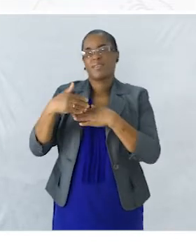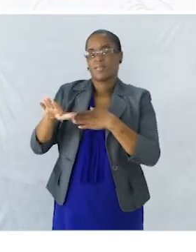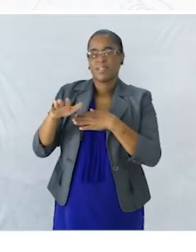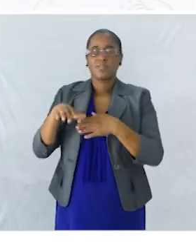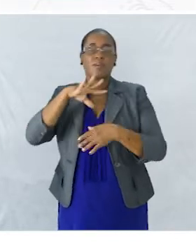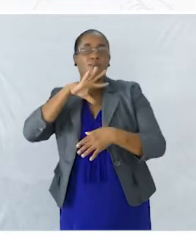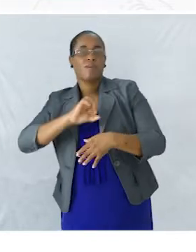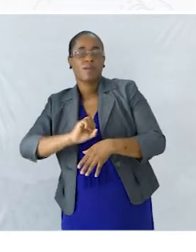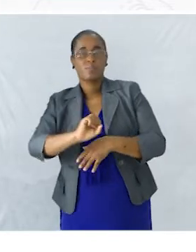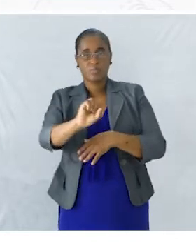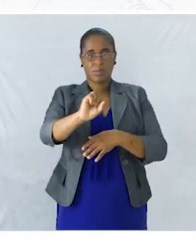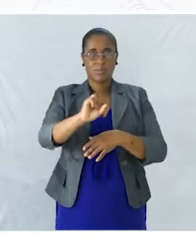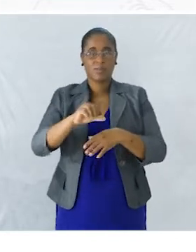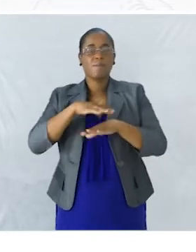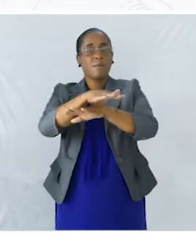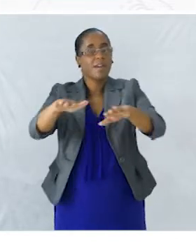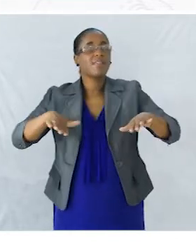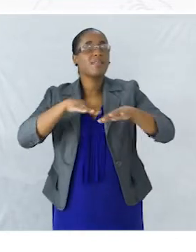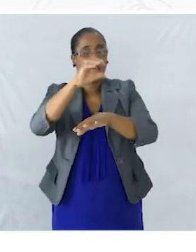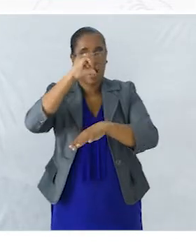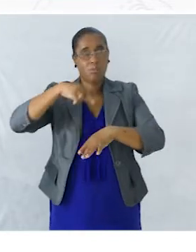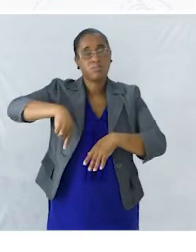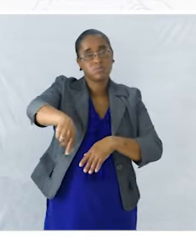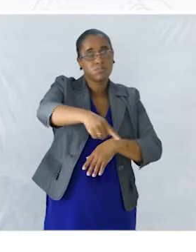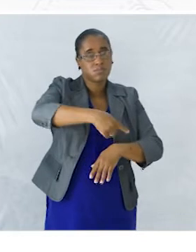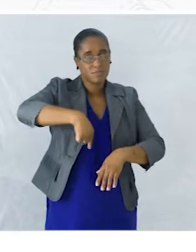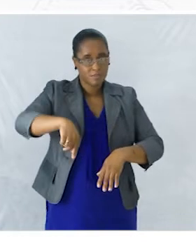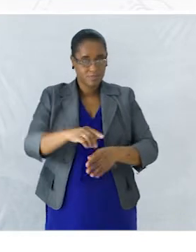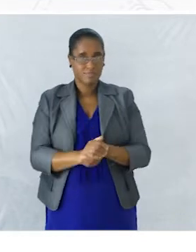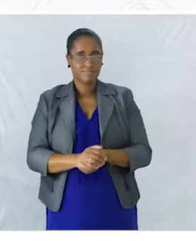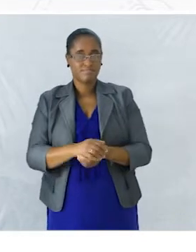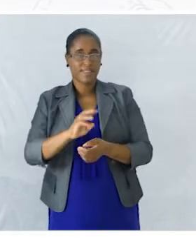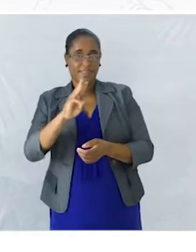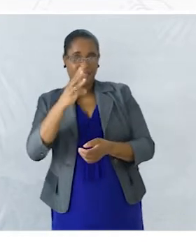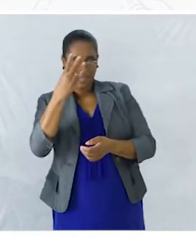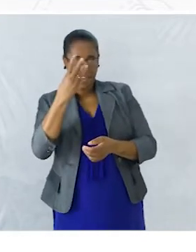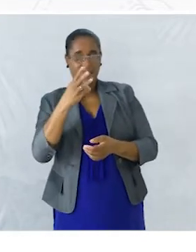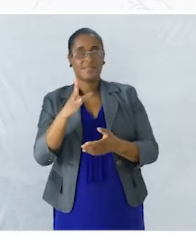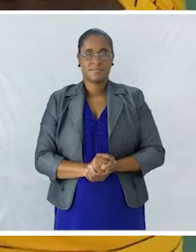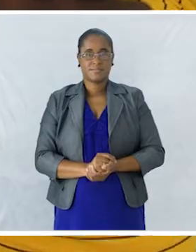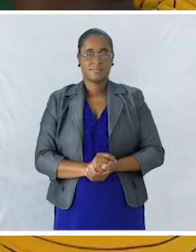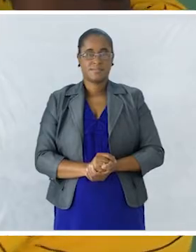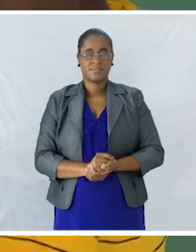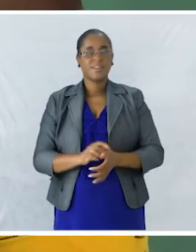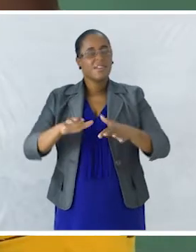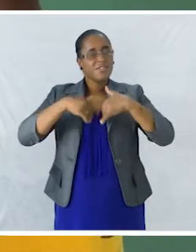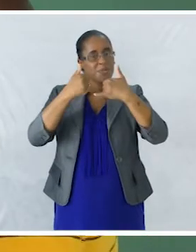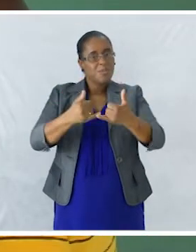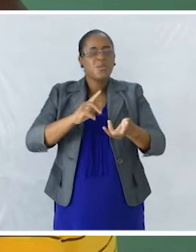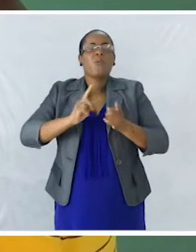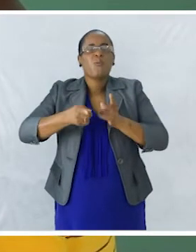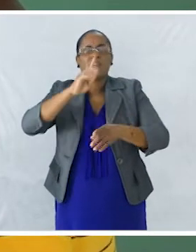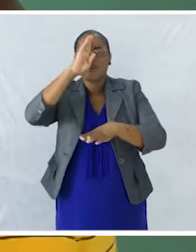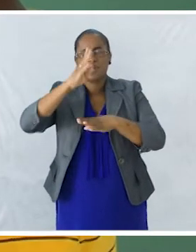ninhada Para nadar No lago Terceira parte Vamos lá ver Depois O que é que